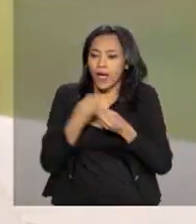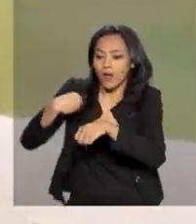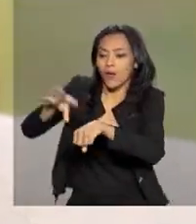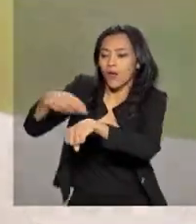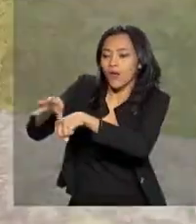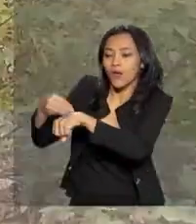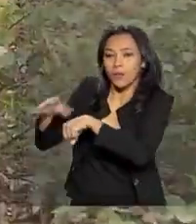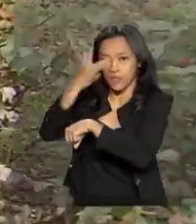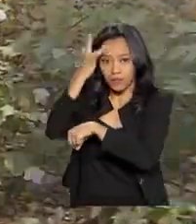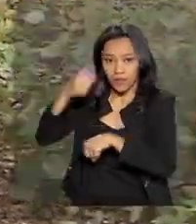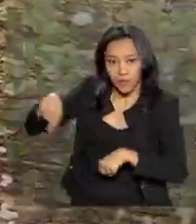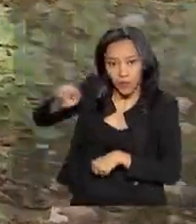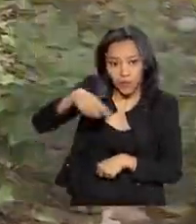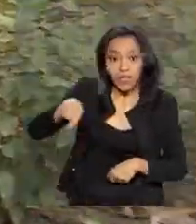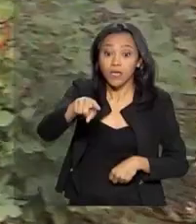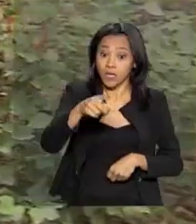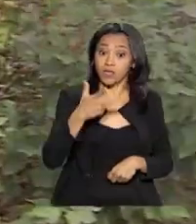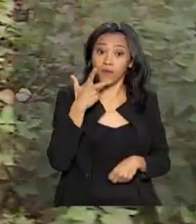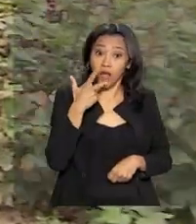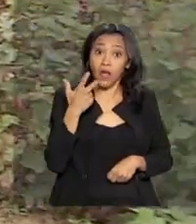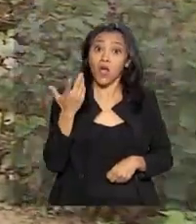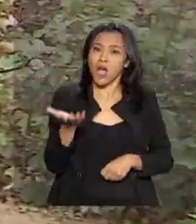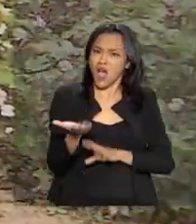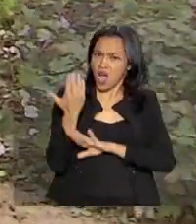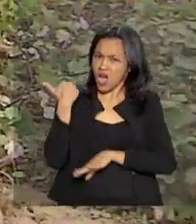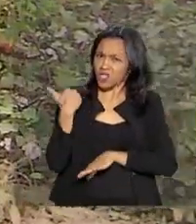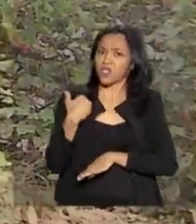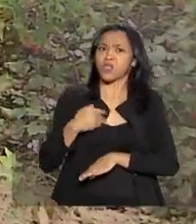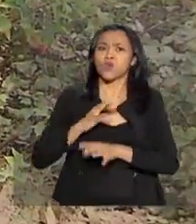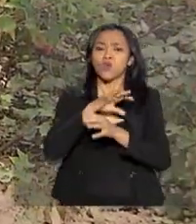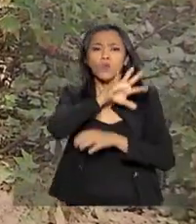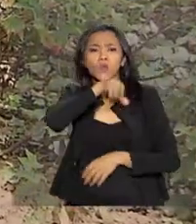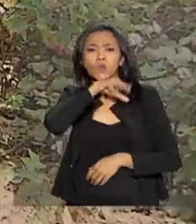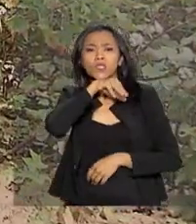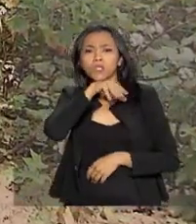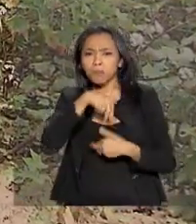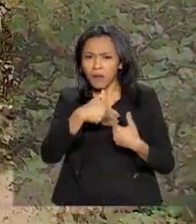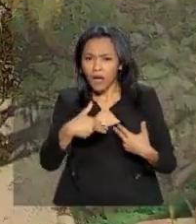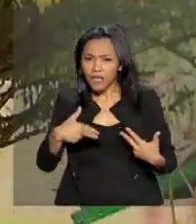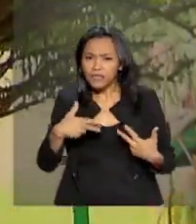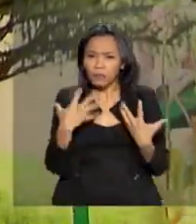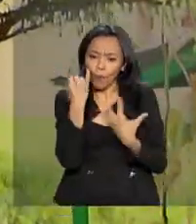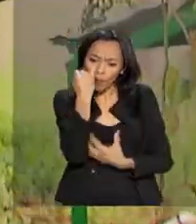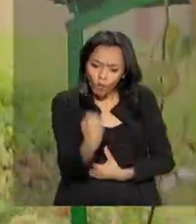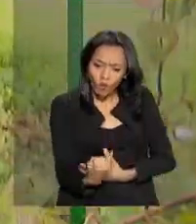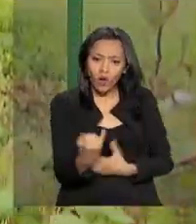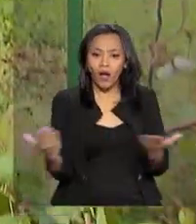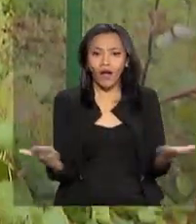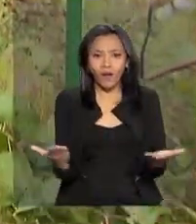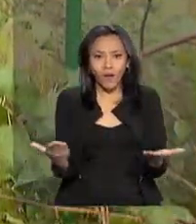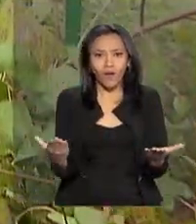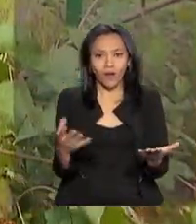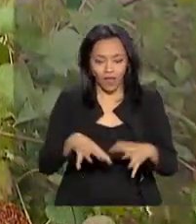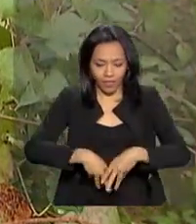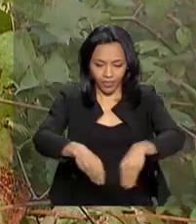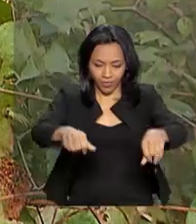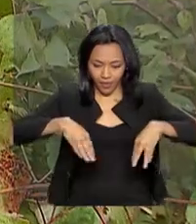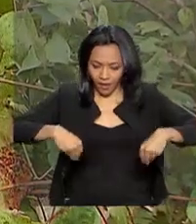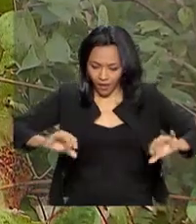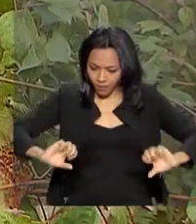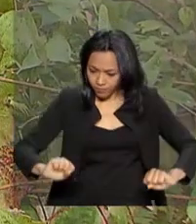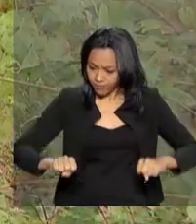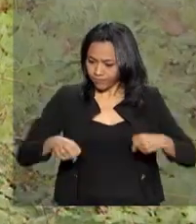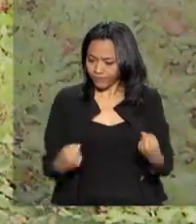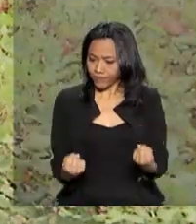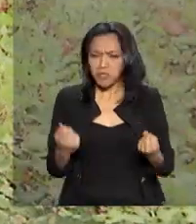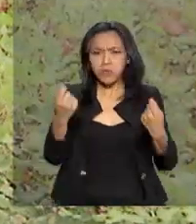antes do projeto, até os animais estavam magros porque o solo não tinha nutrientes. Agora, com a terra recuperada, nem é